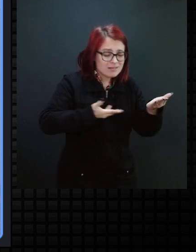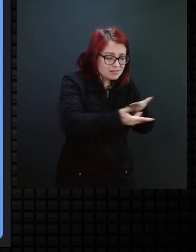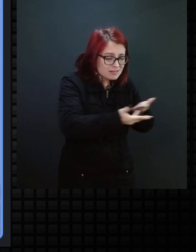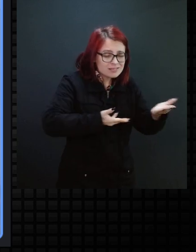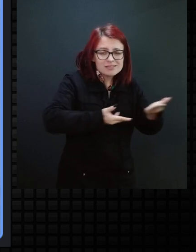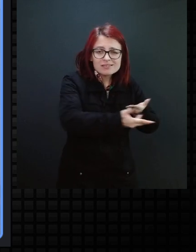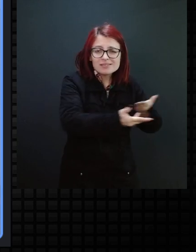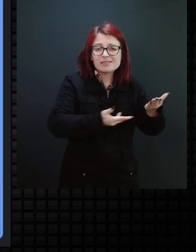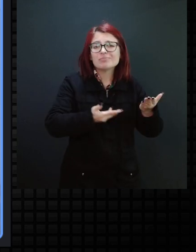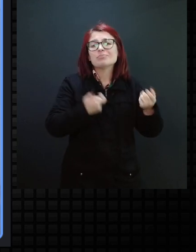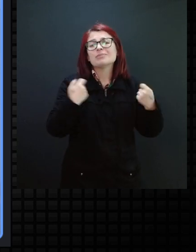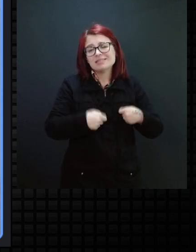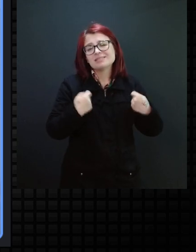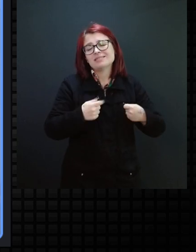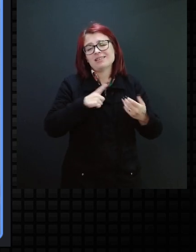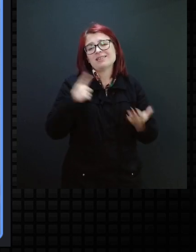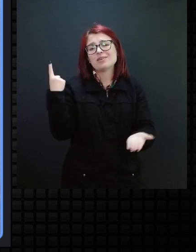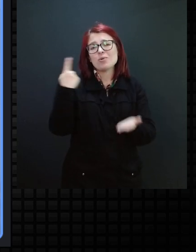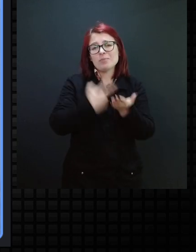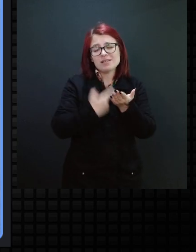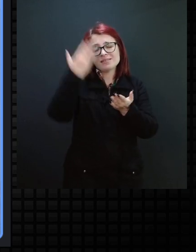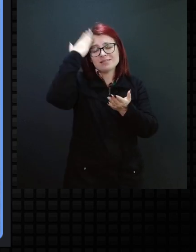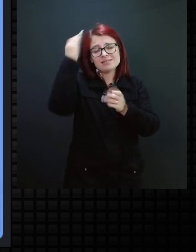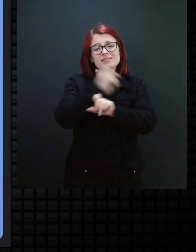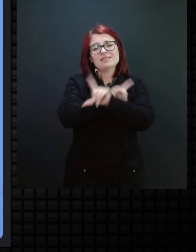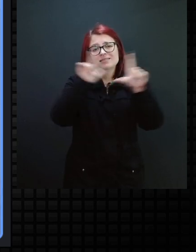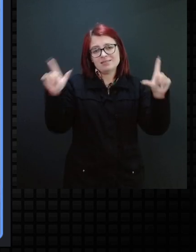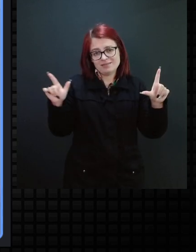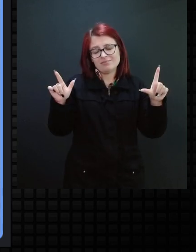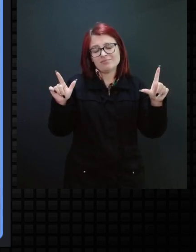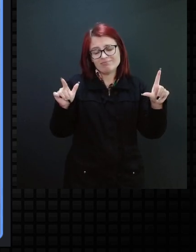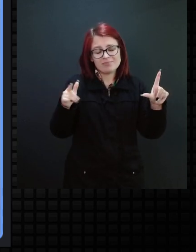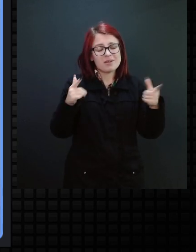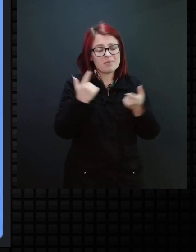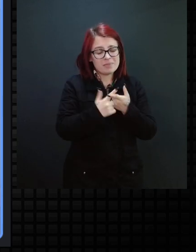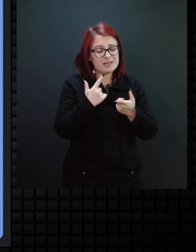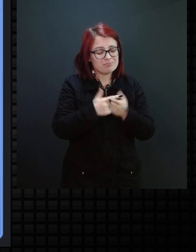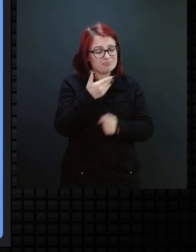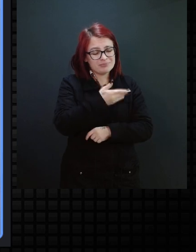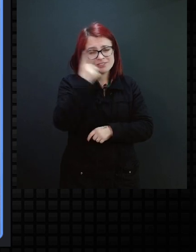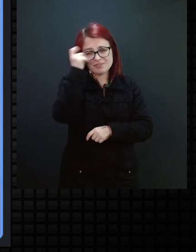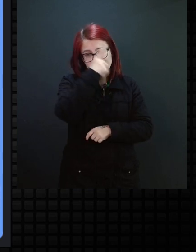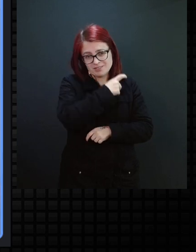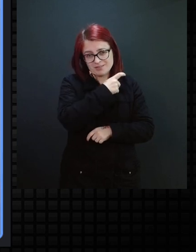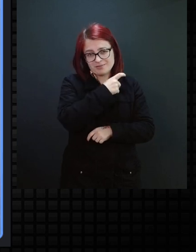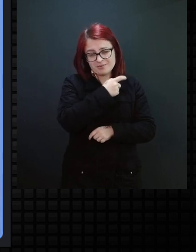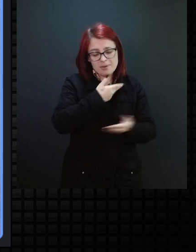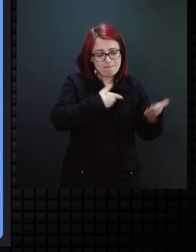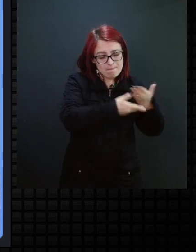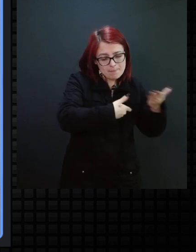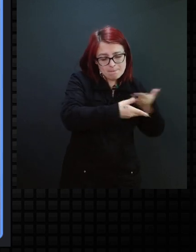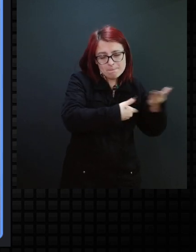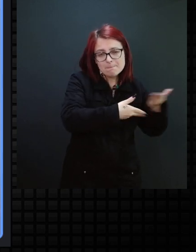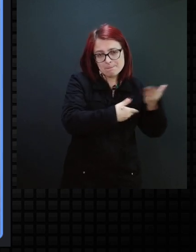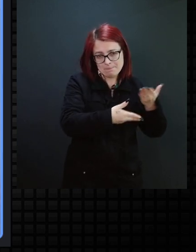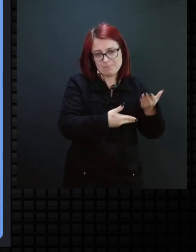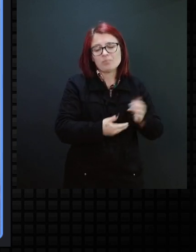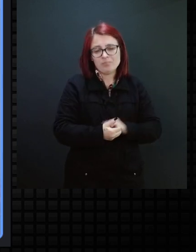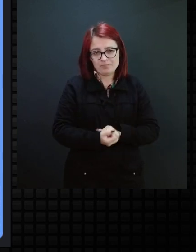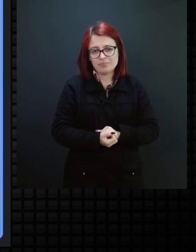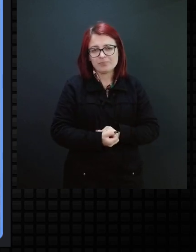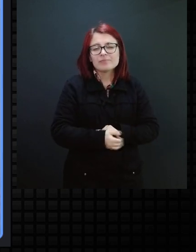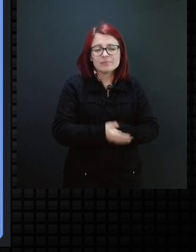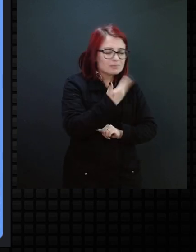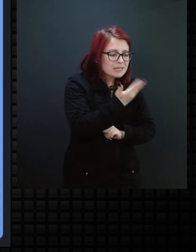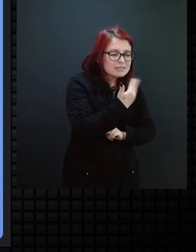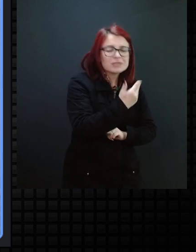comprometidos e que compreendam essa dificuldade nessas primeiras interações e da necessidade do